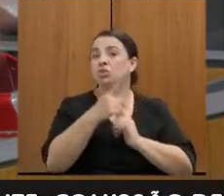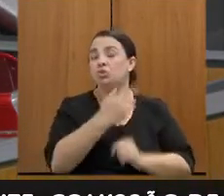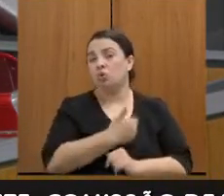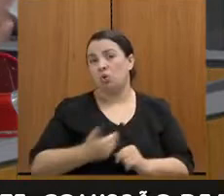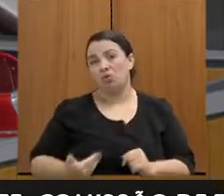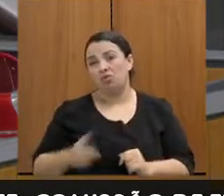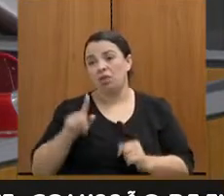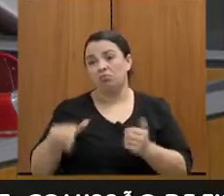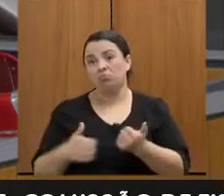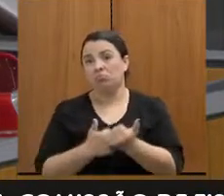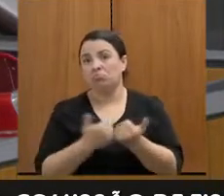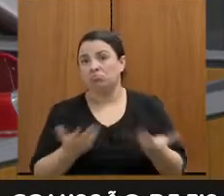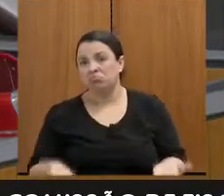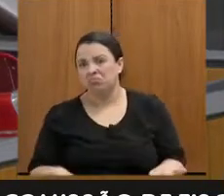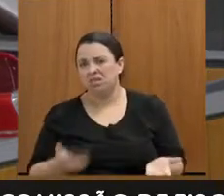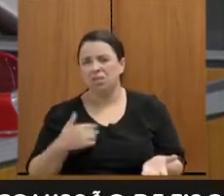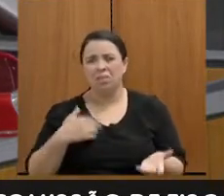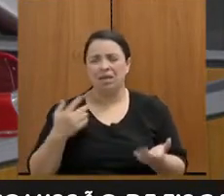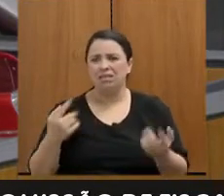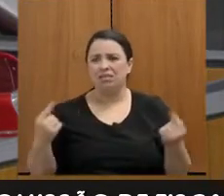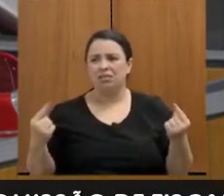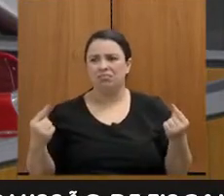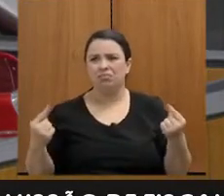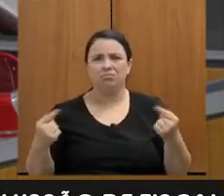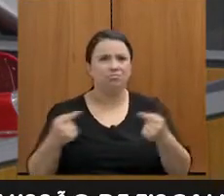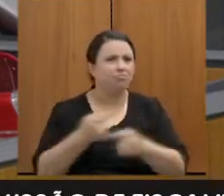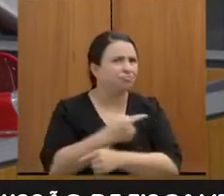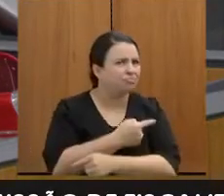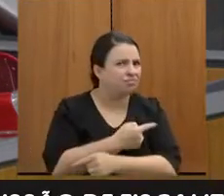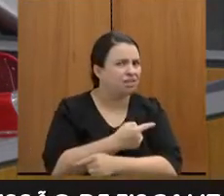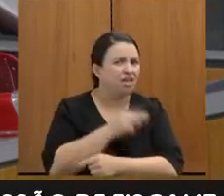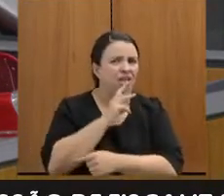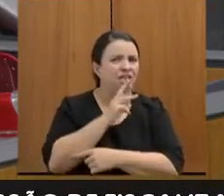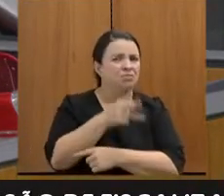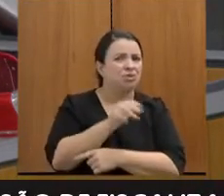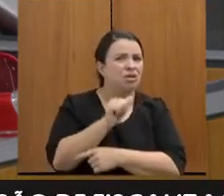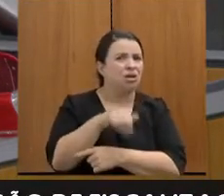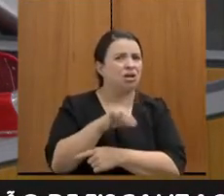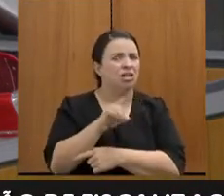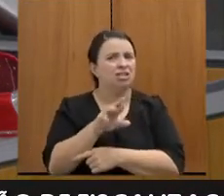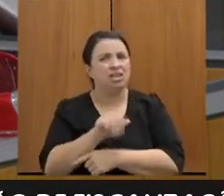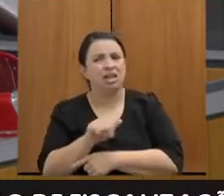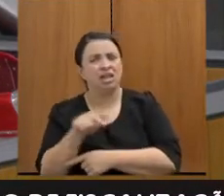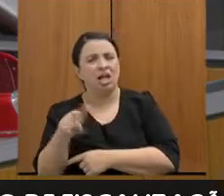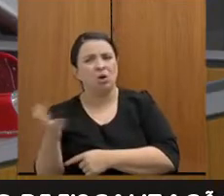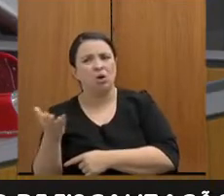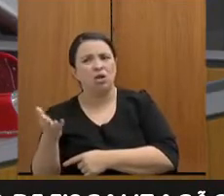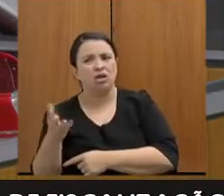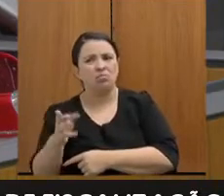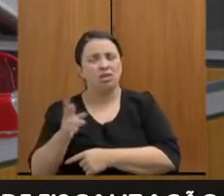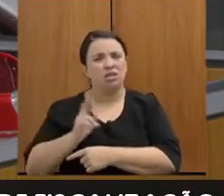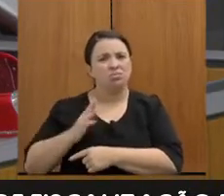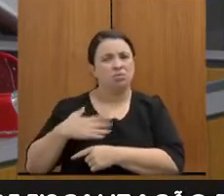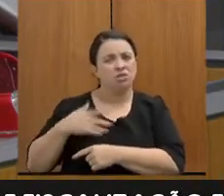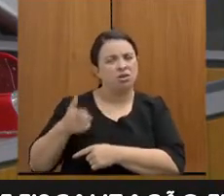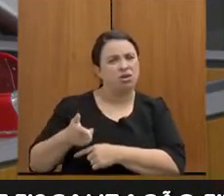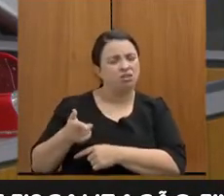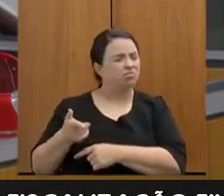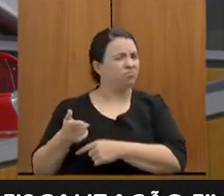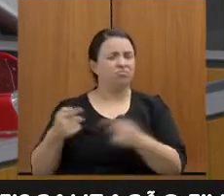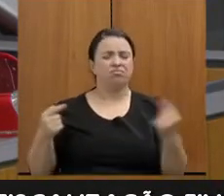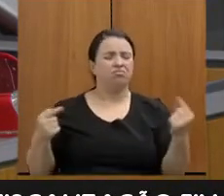Ficou uma contradição que começou, o respondendo, deputado André, e continuou aqui comigo. Mas eu falo para o senhor,